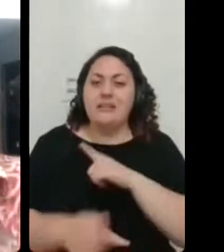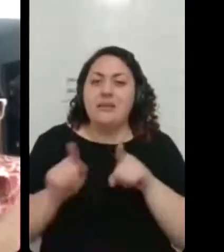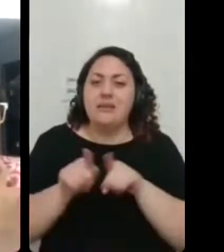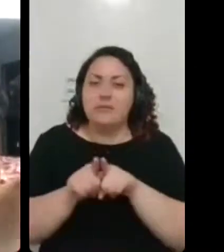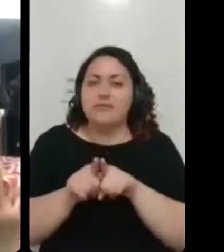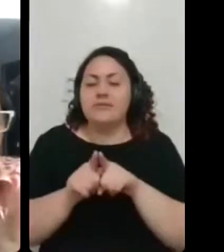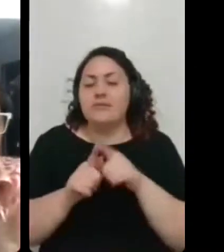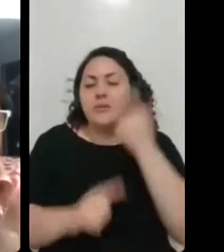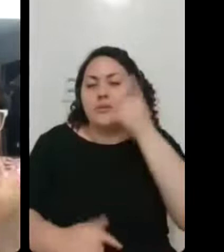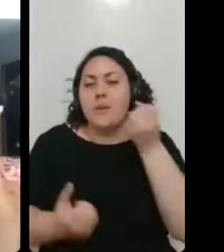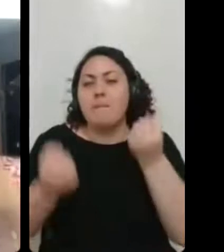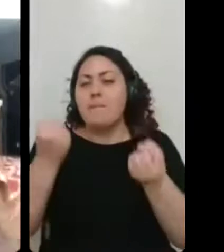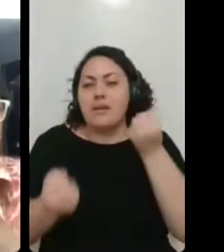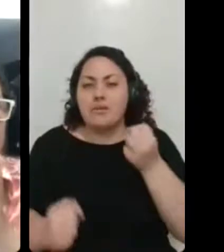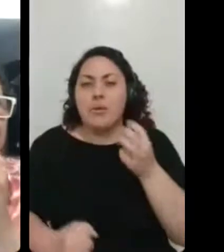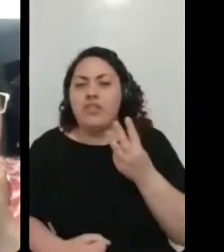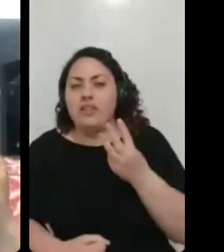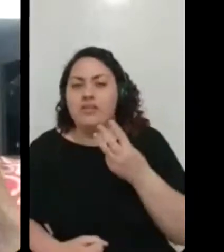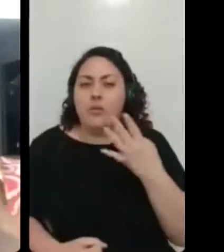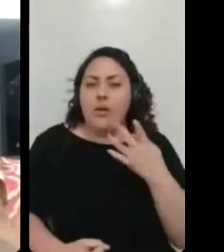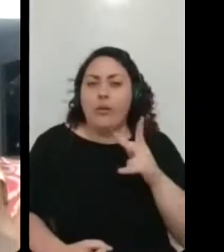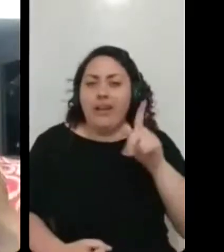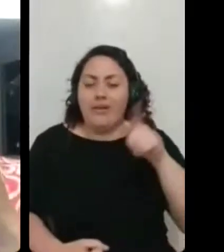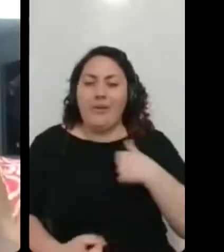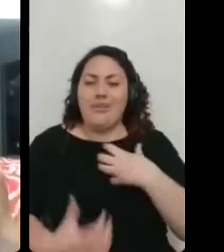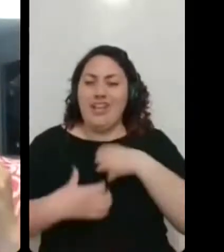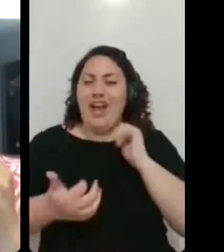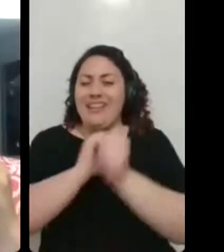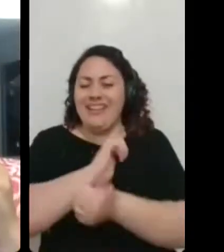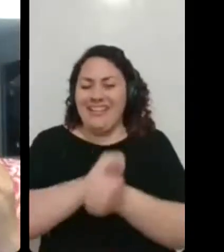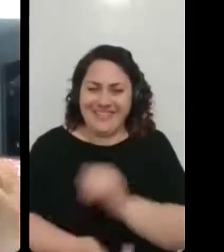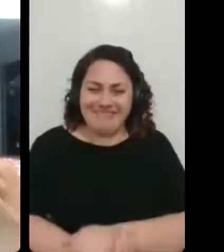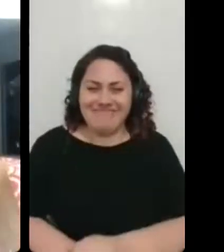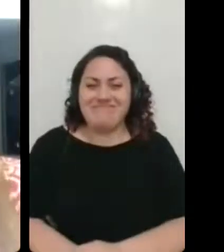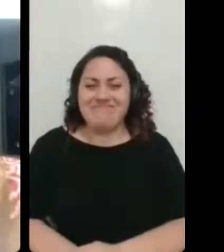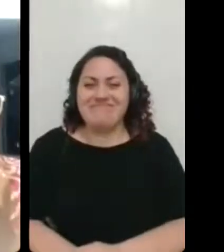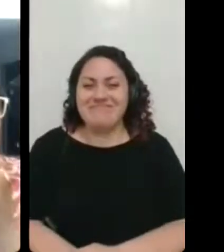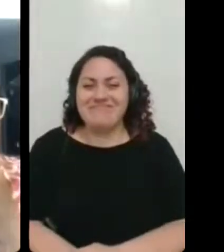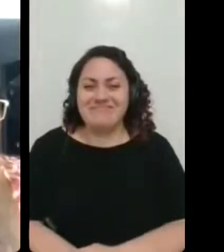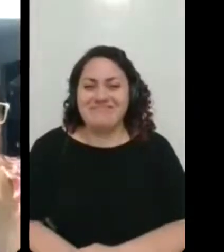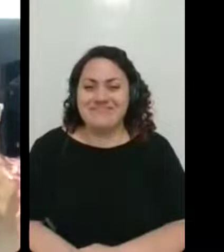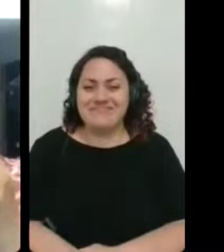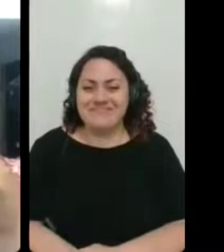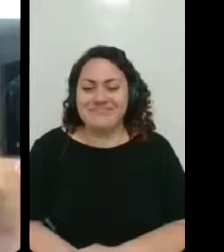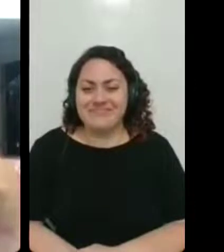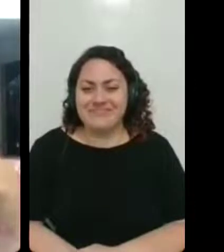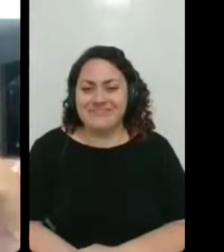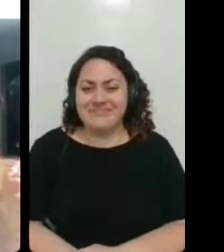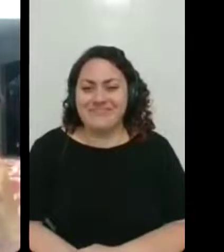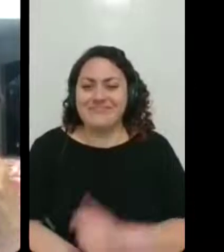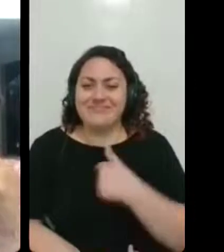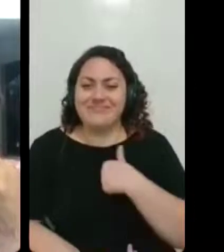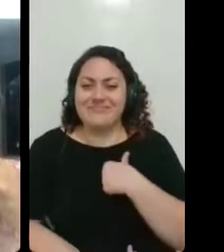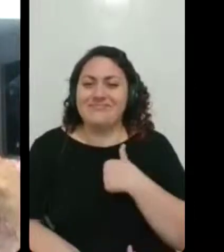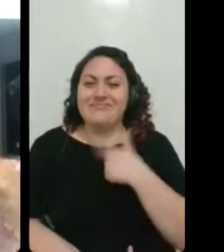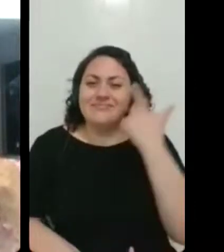e tô me sentindo uma atleta, assim, né? Tô conseguindo fazer caminhadas, passeios, esse final de